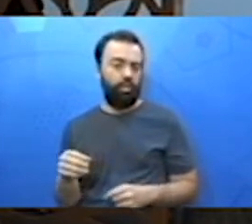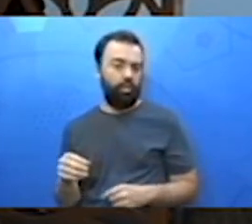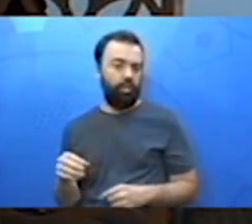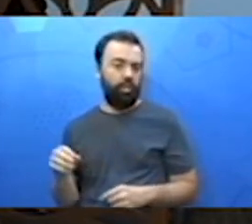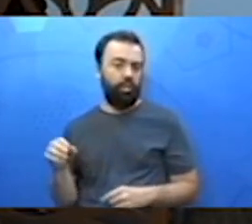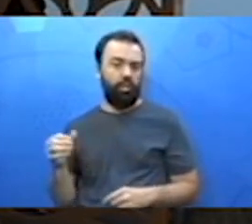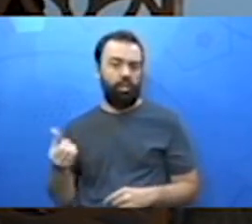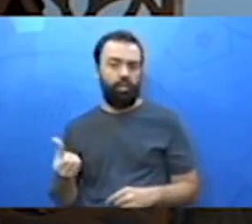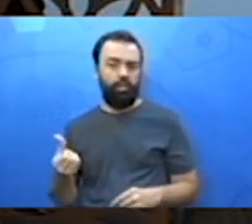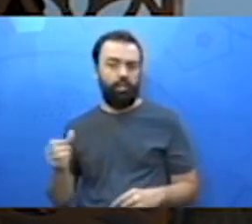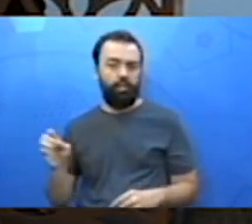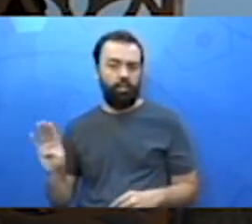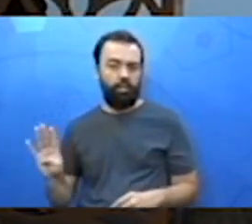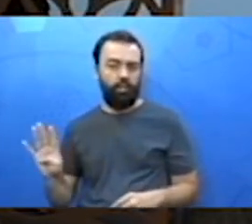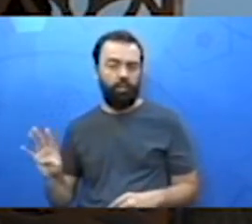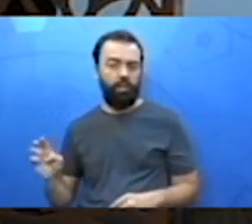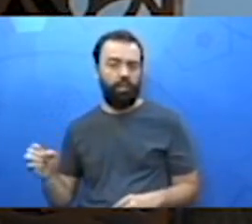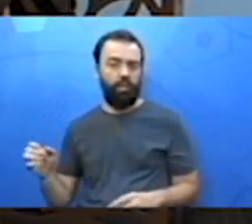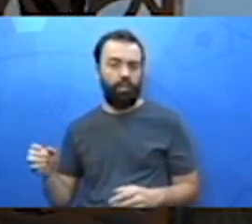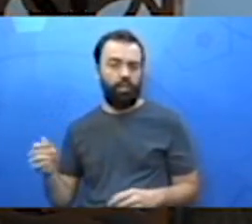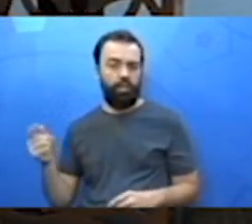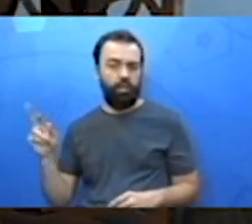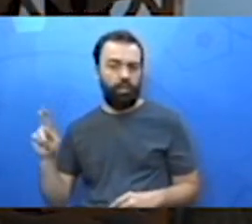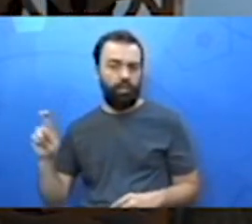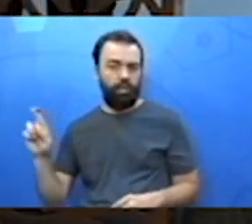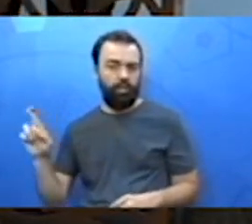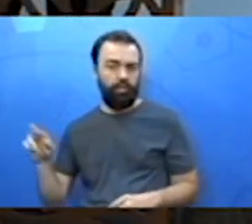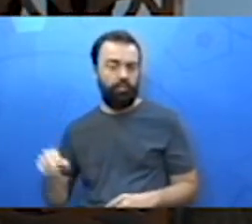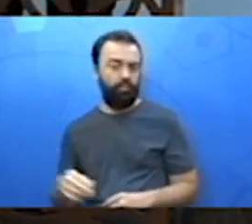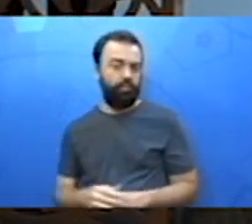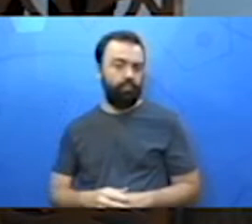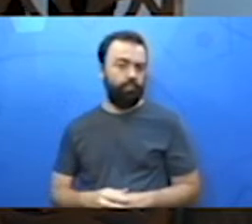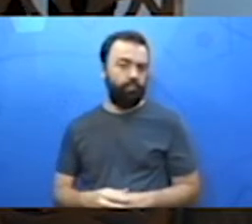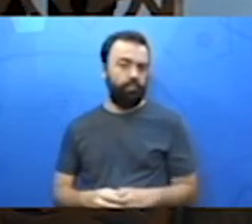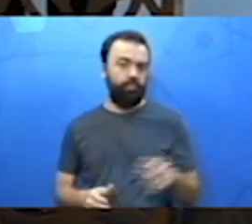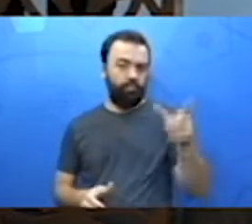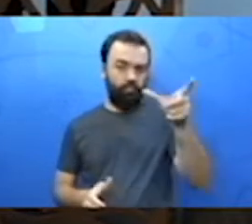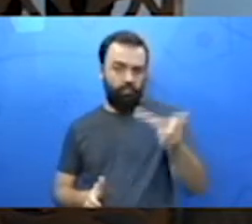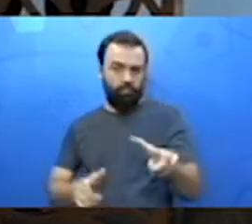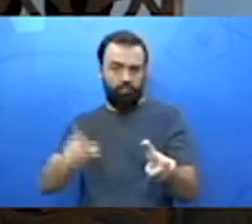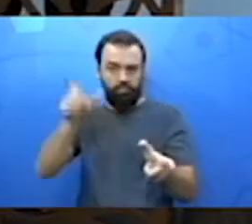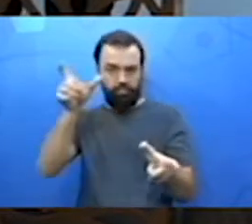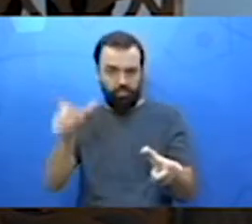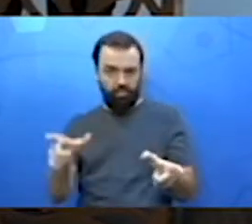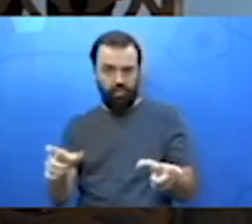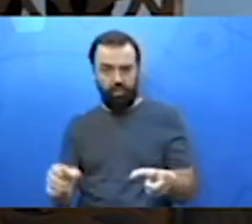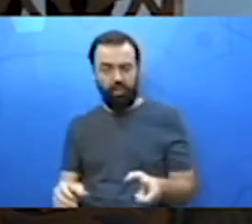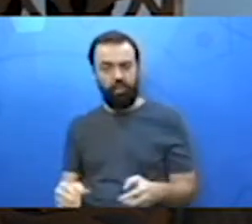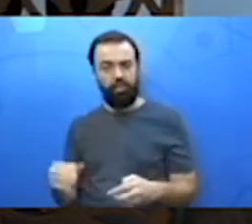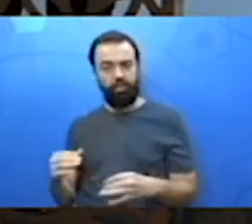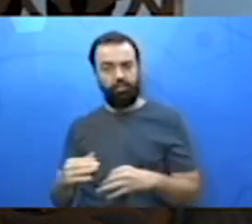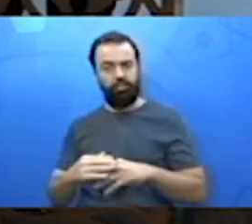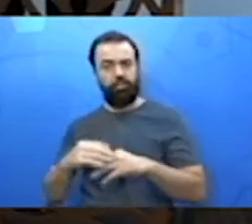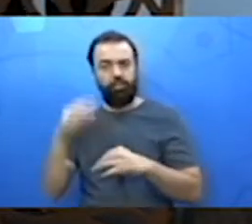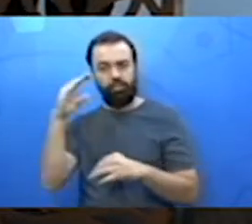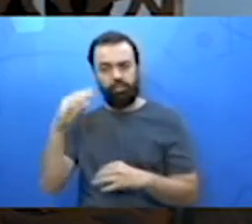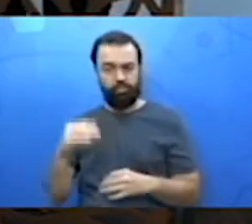2 dá 64. Então, os dois quadros, ele aumentou, né?